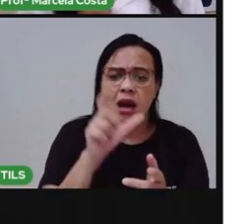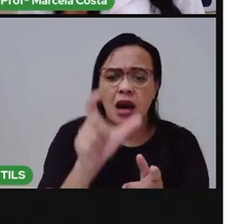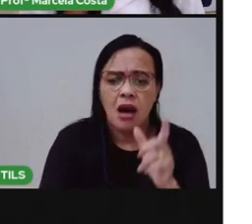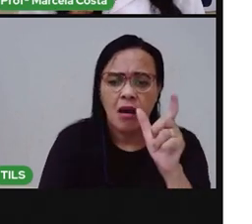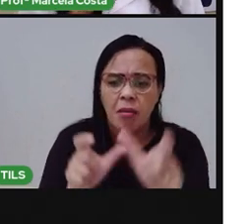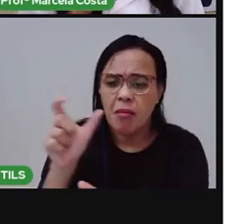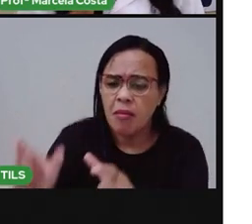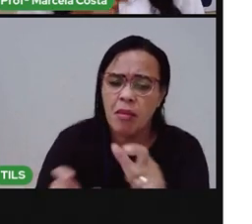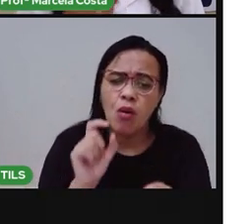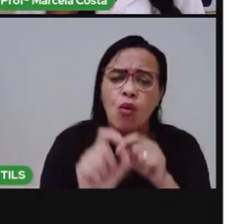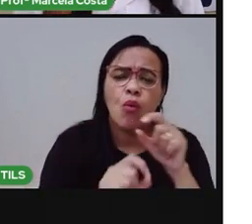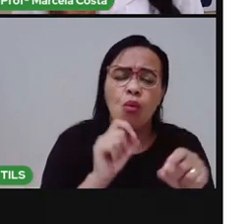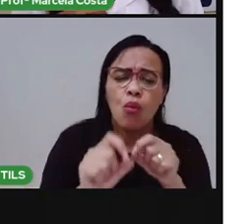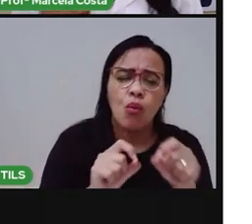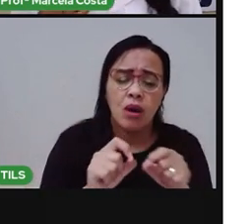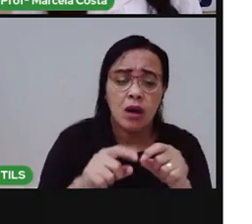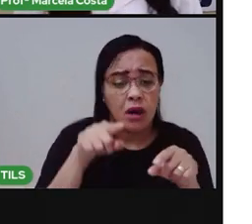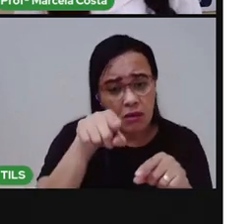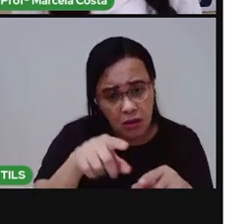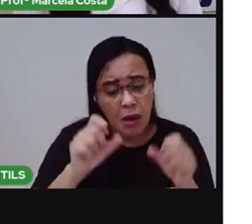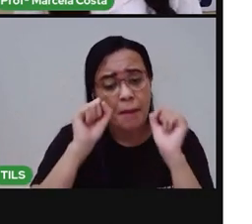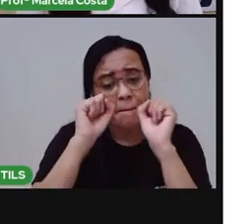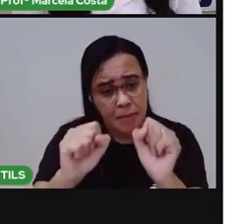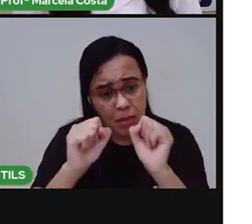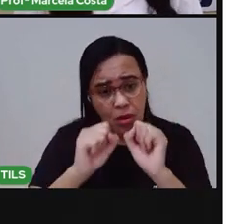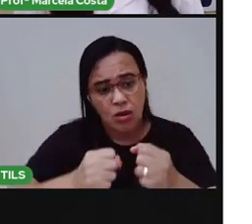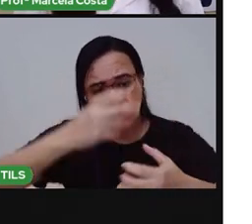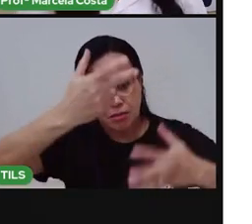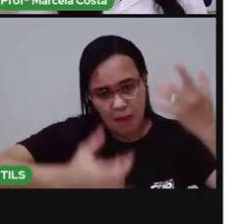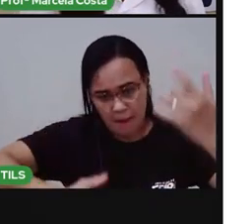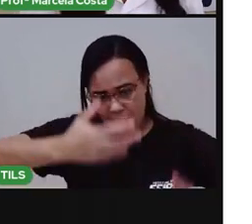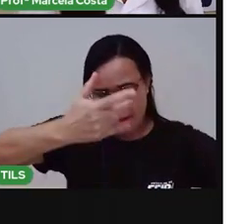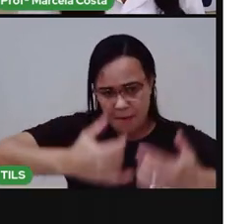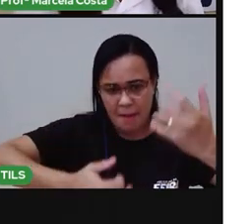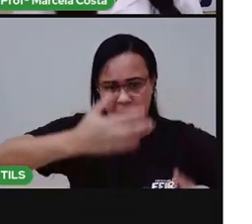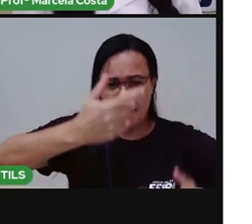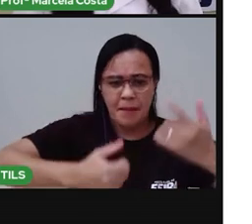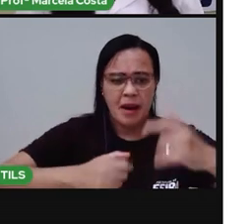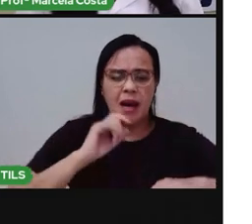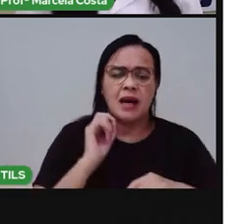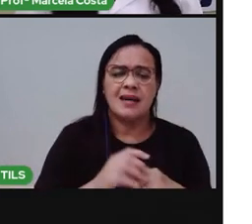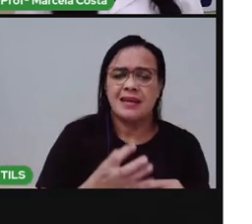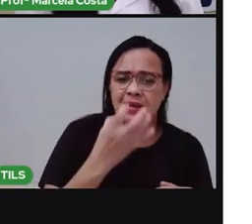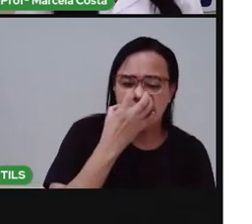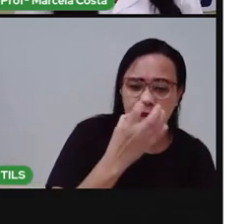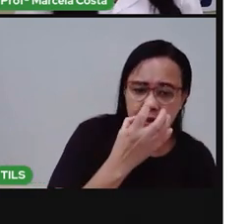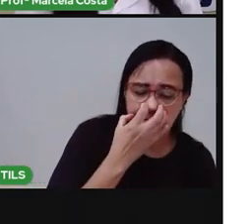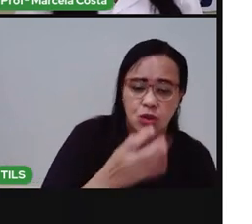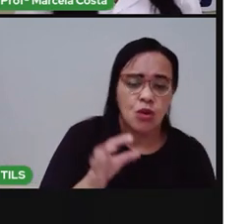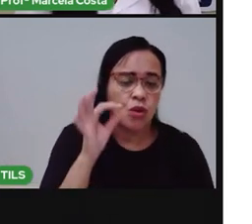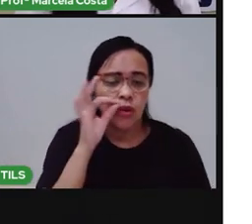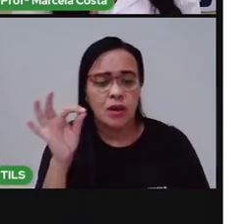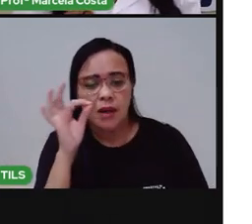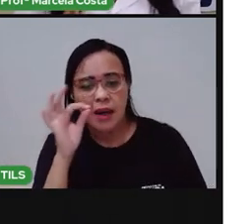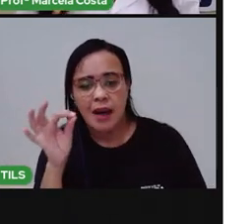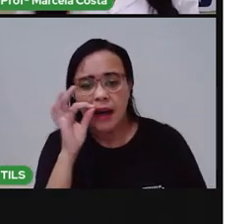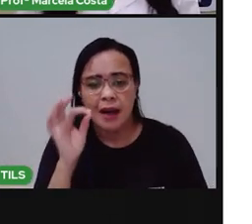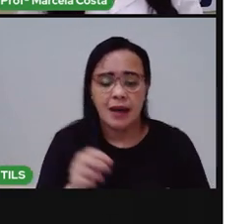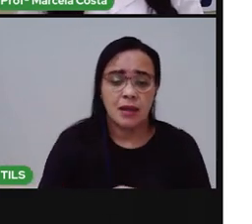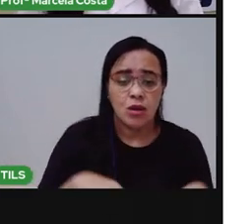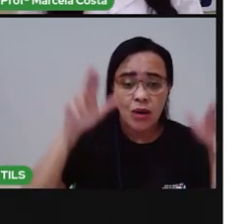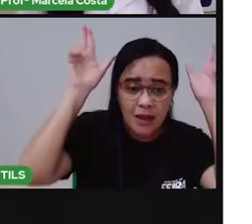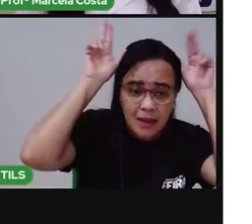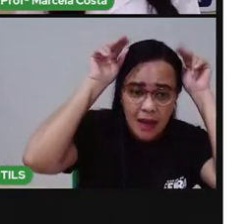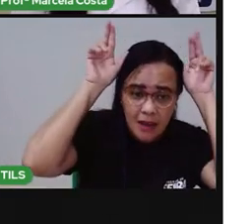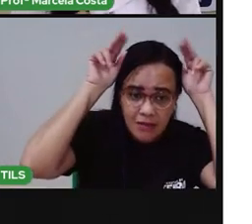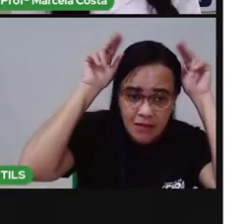Você vai contar quantos animais são. Tem cachorro, tem gato, tem cavalo. Você vai ver